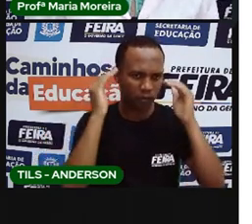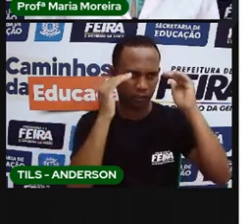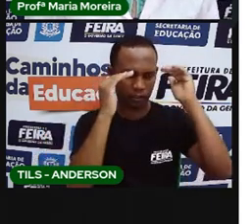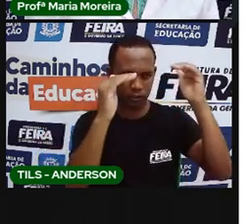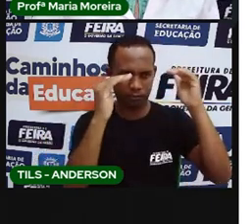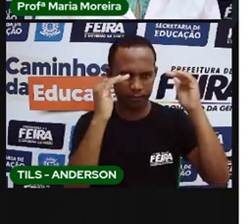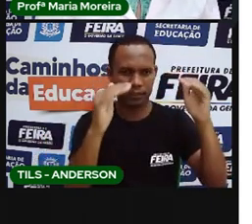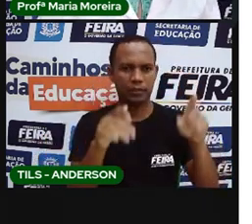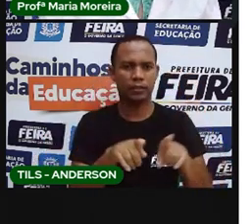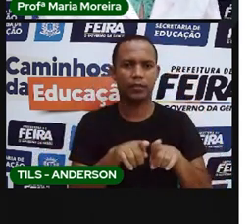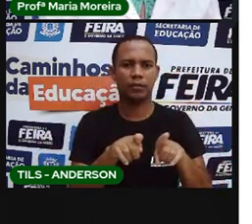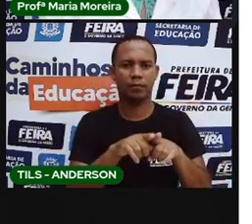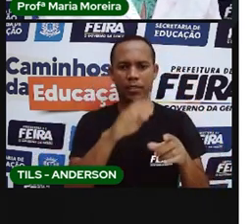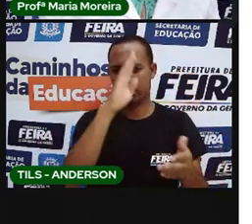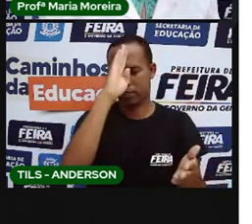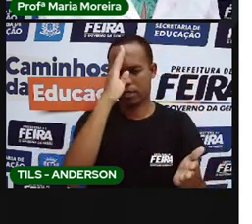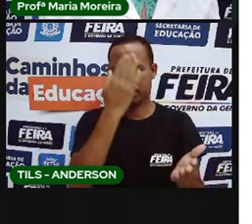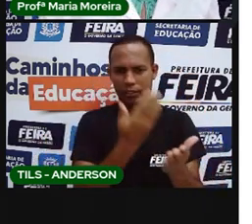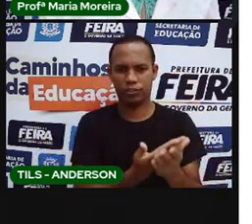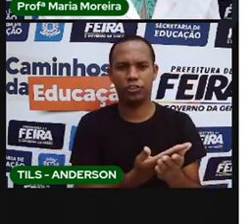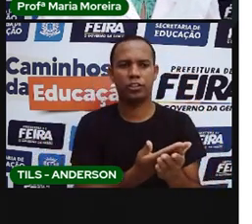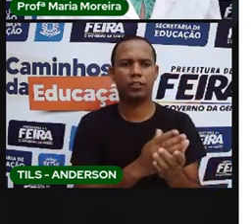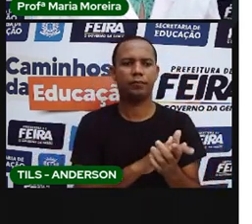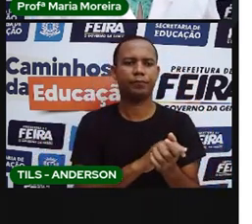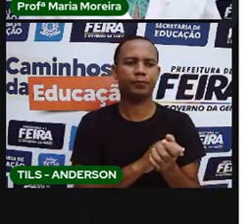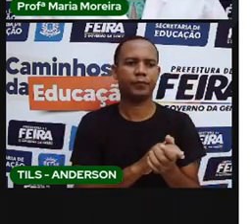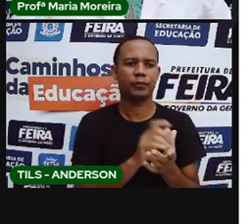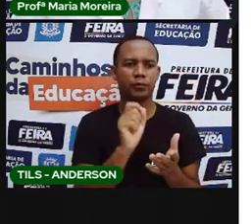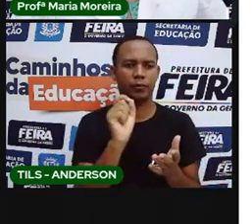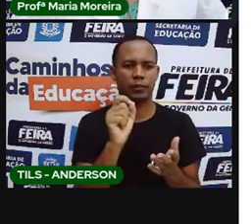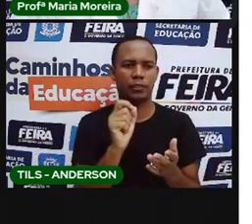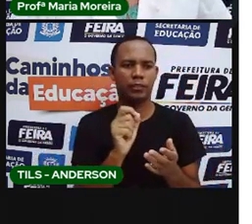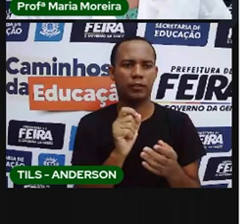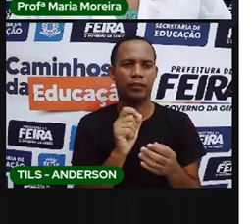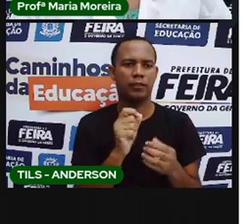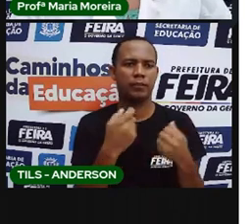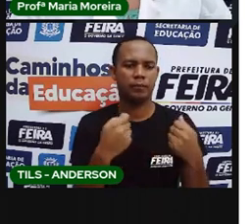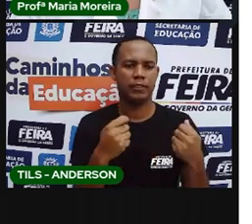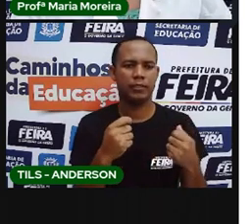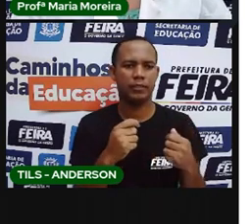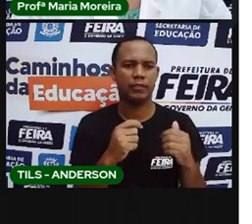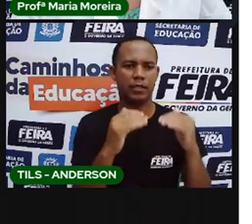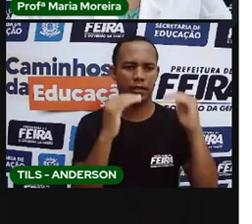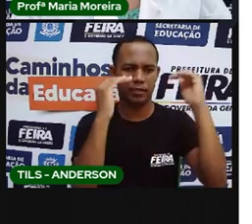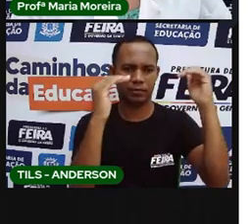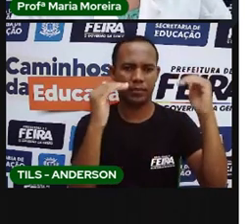acreditam que a natureza é o quê? Uma aliada e não uma inimiga. Certo?